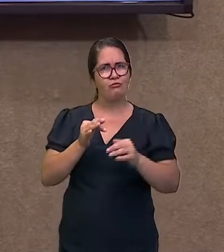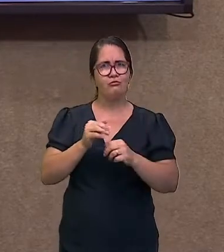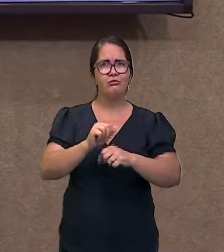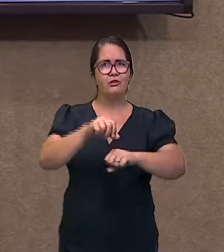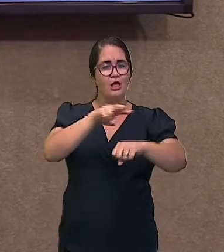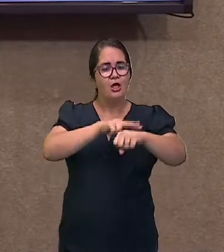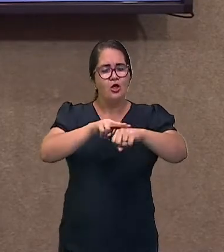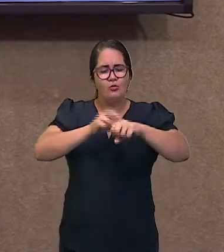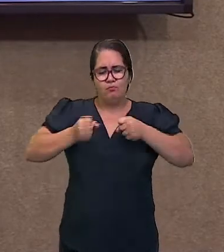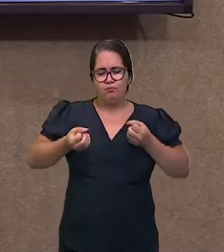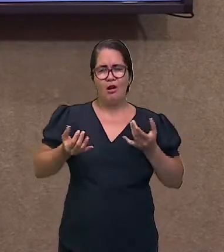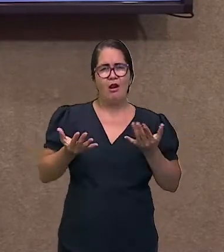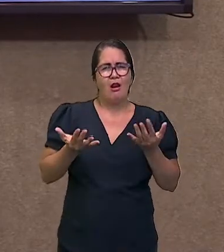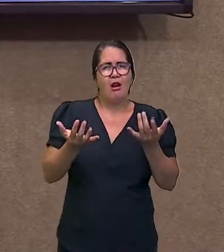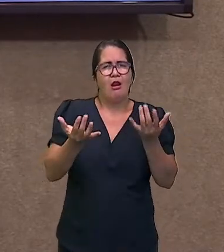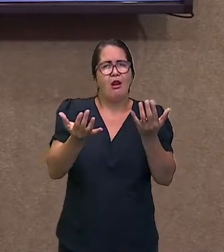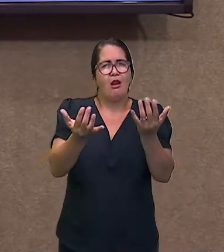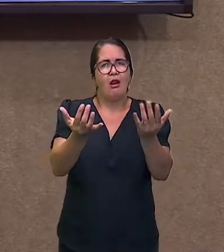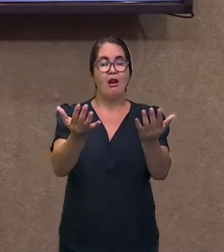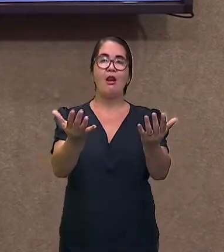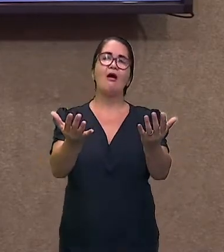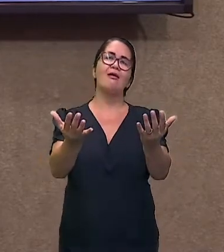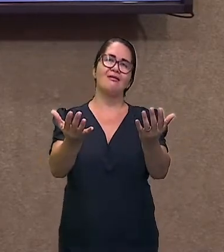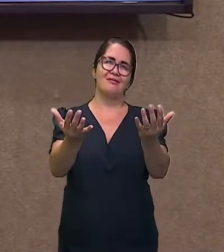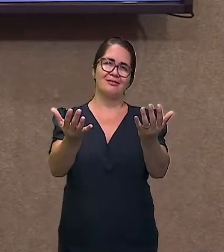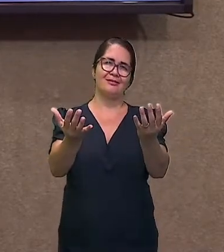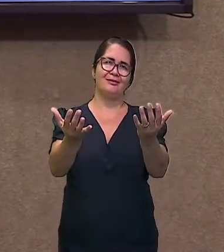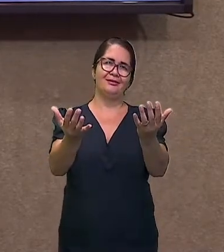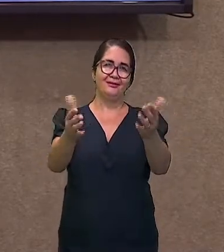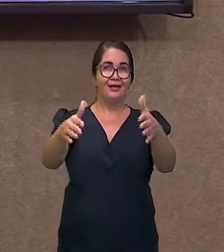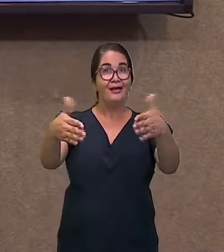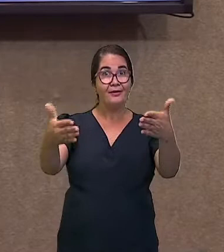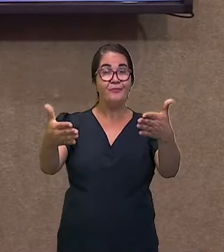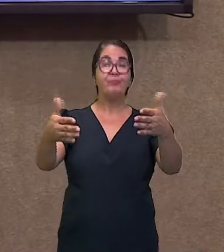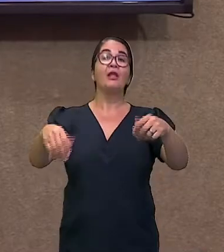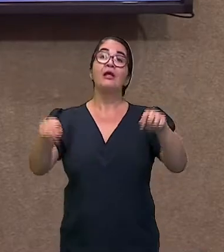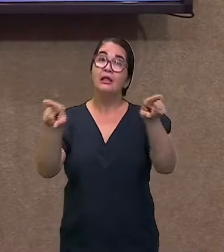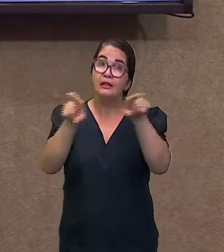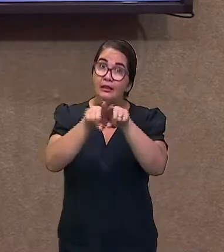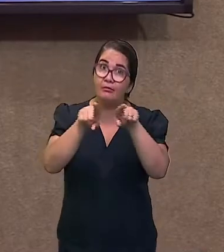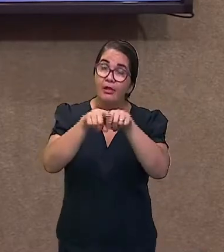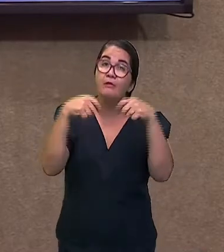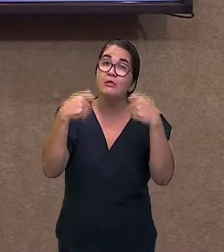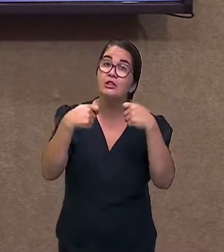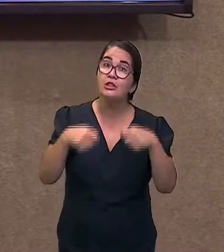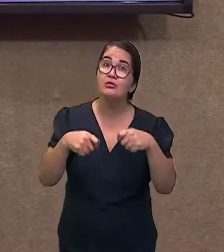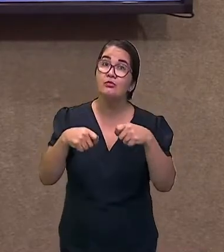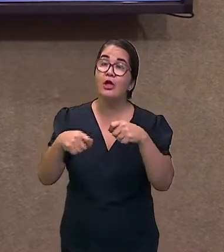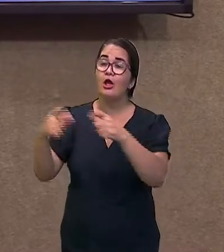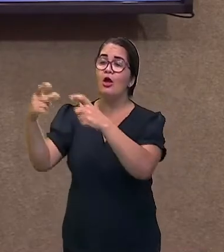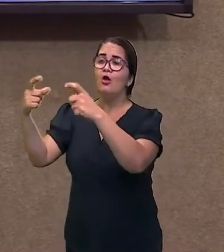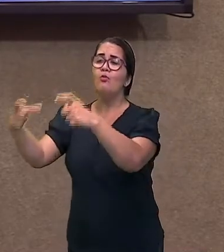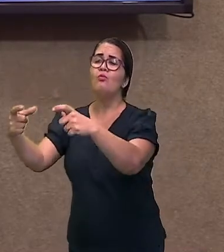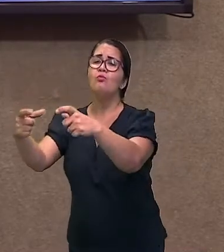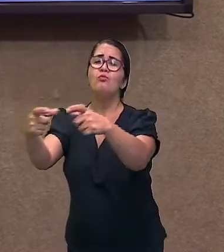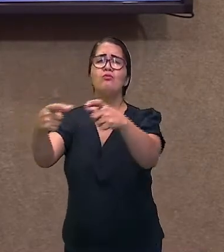mesmo, que não tem muita noção da preservação do espaço, passa e quebra,